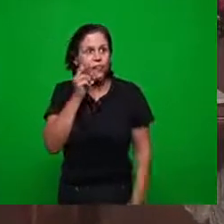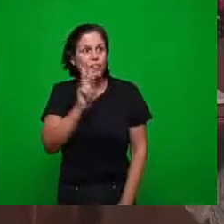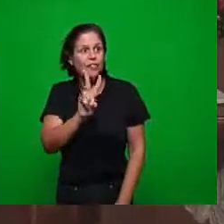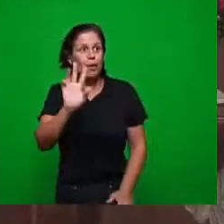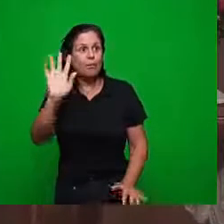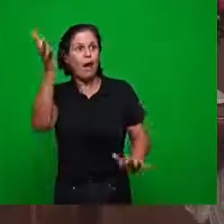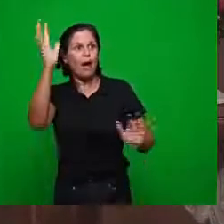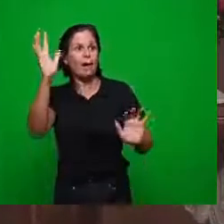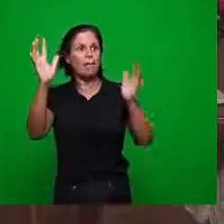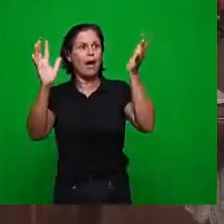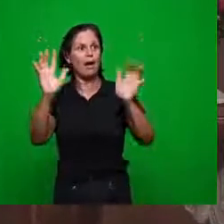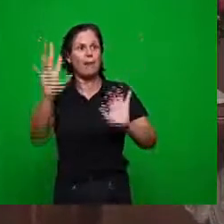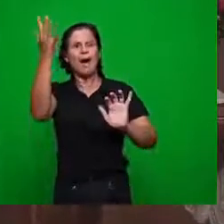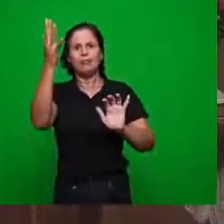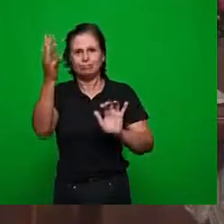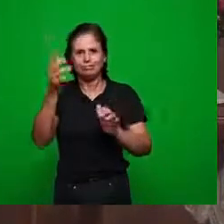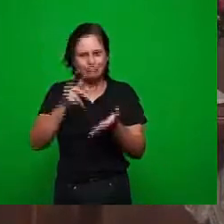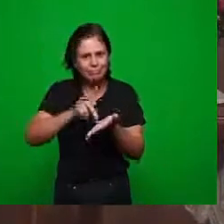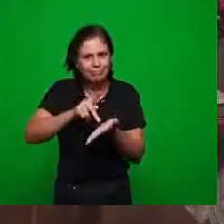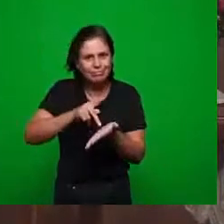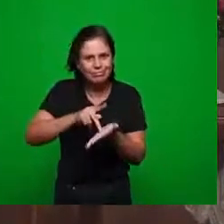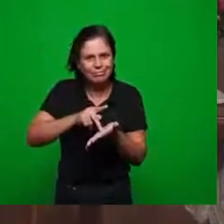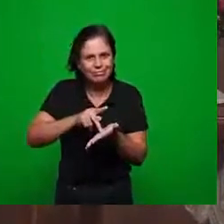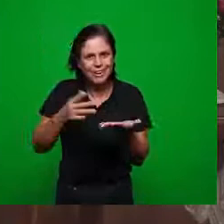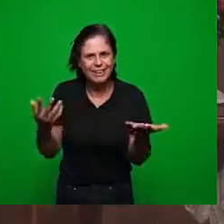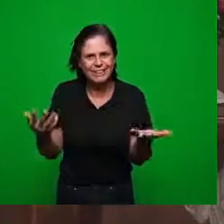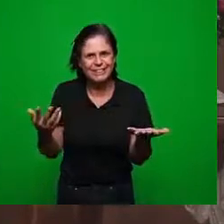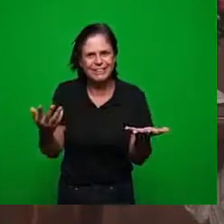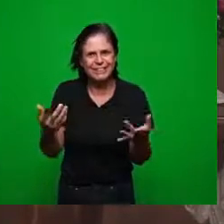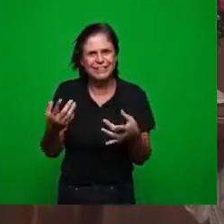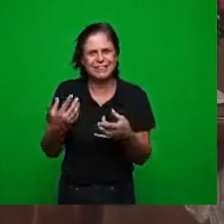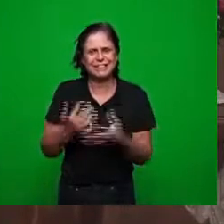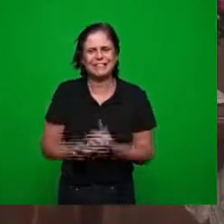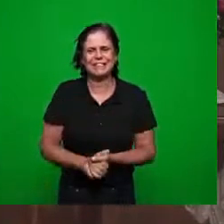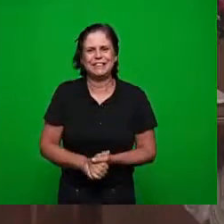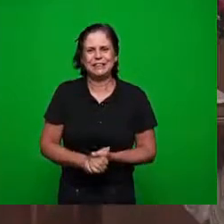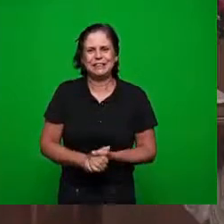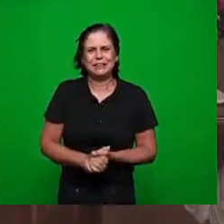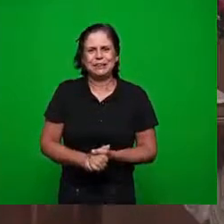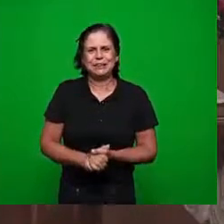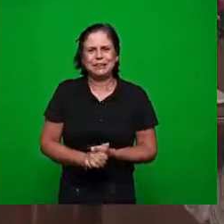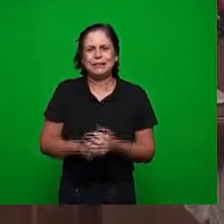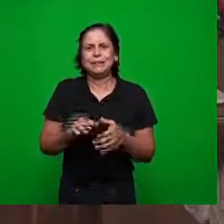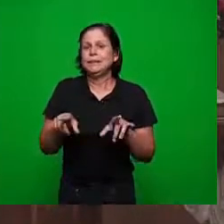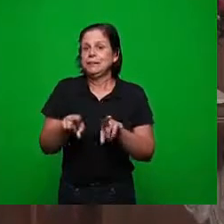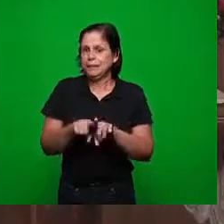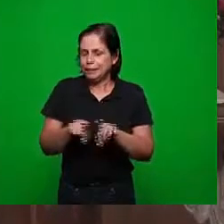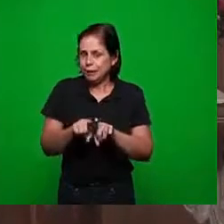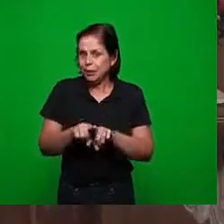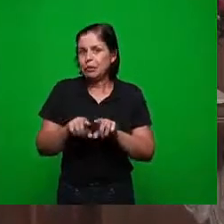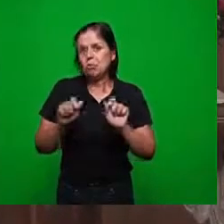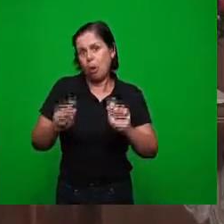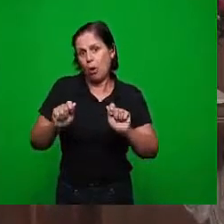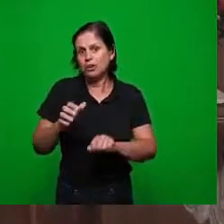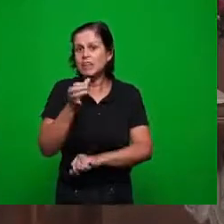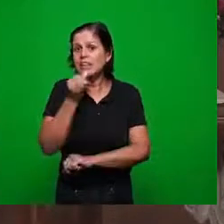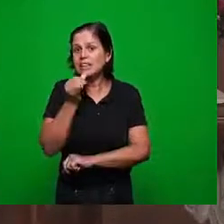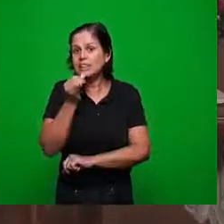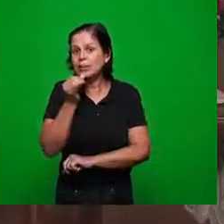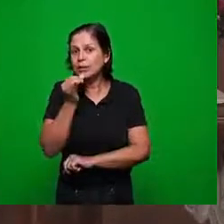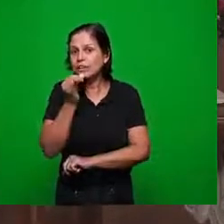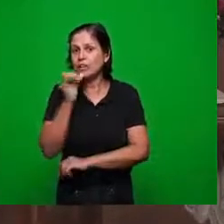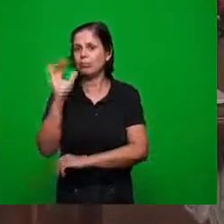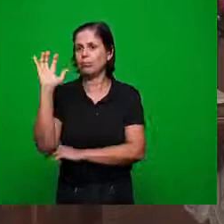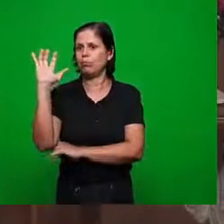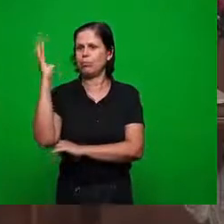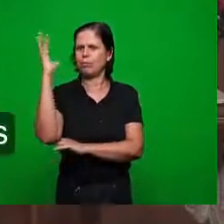em todos os aspectos da existência sejam geofísicos como nós estamos vendo toda